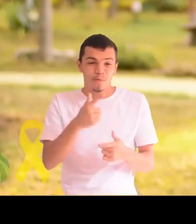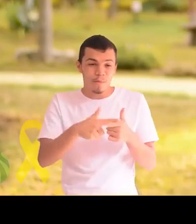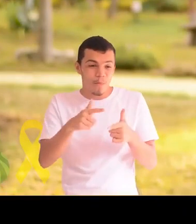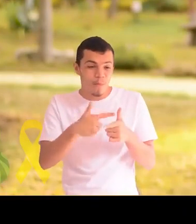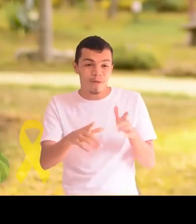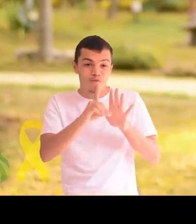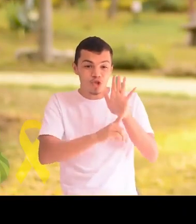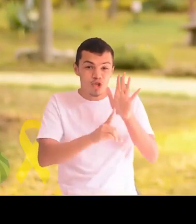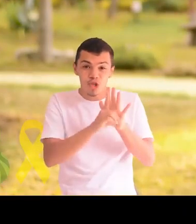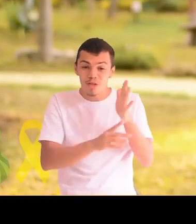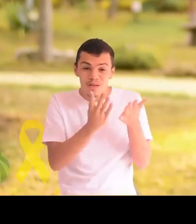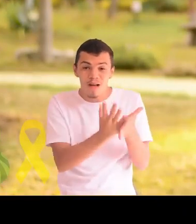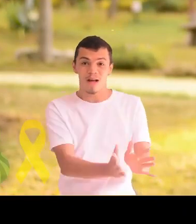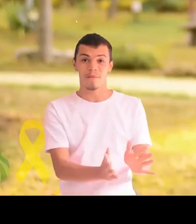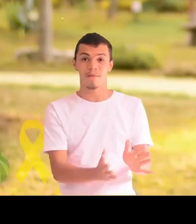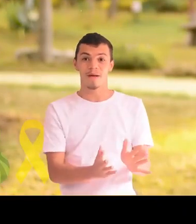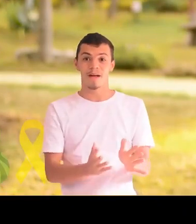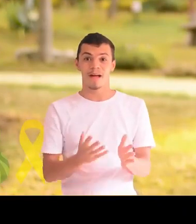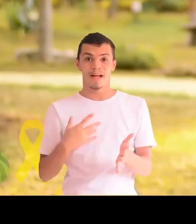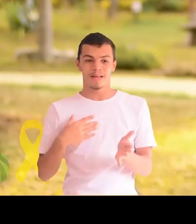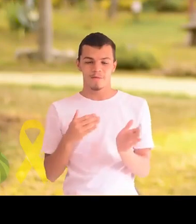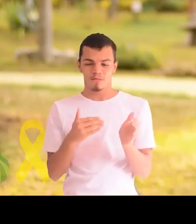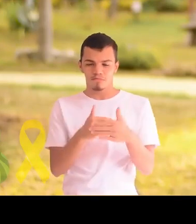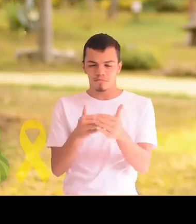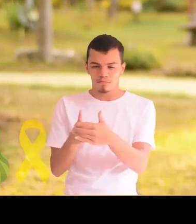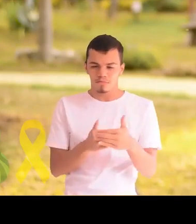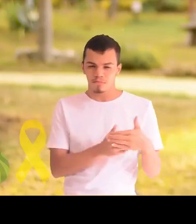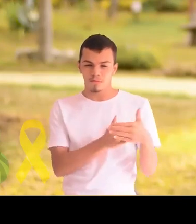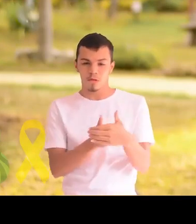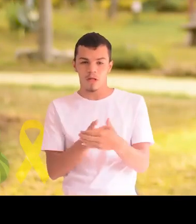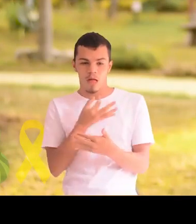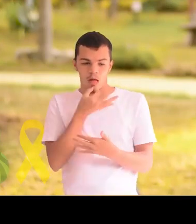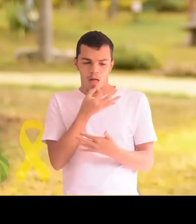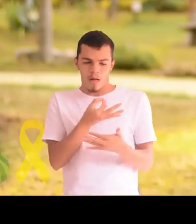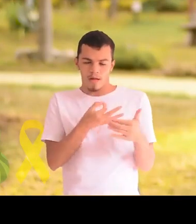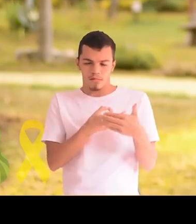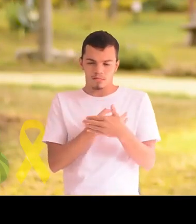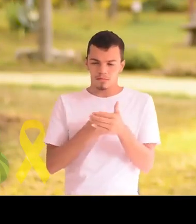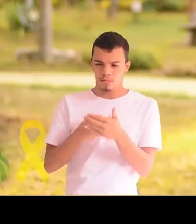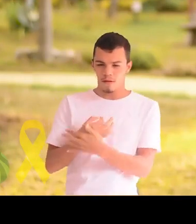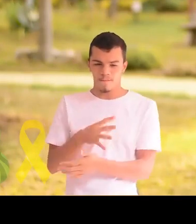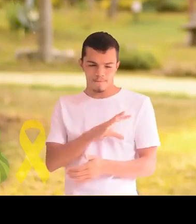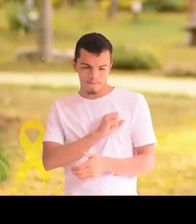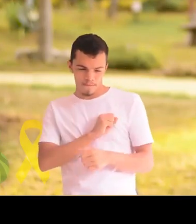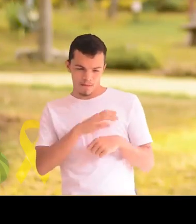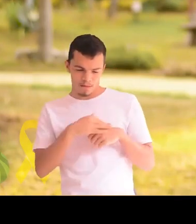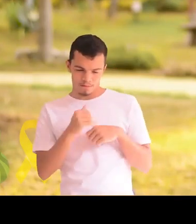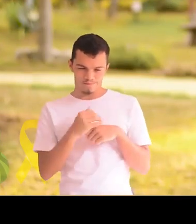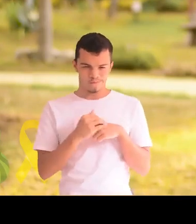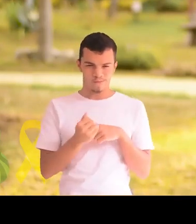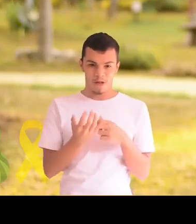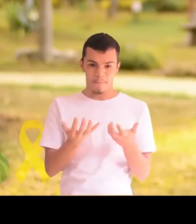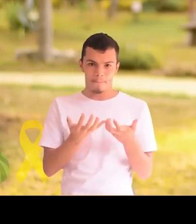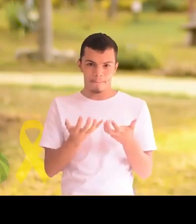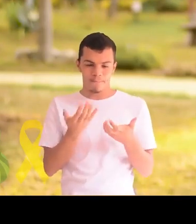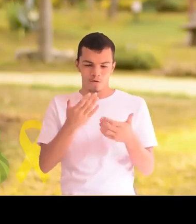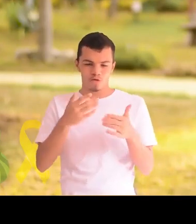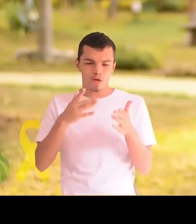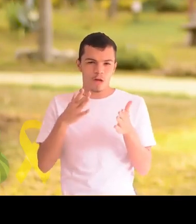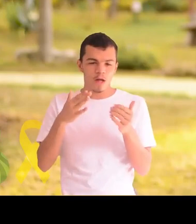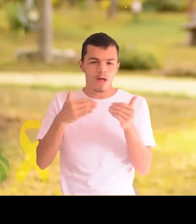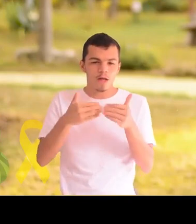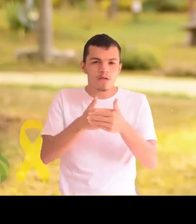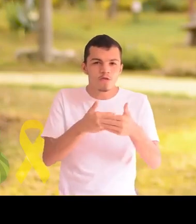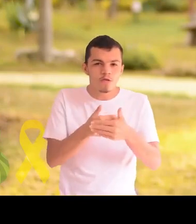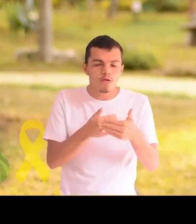direitos que ocorrem principalmente de maneira velada. Opinião disfarçada, modo de amar, carinho malicioso e até